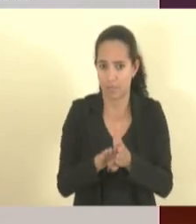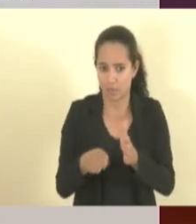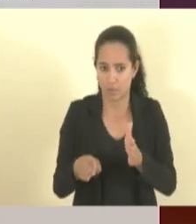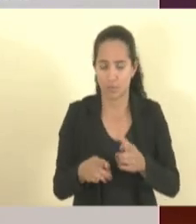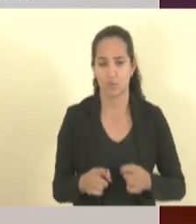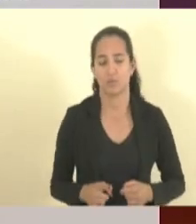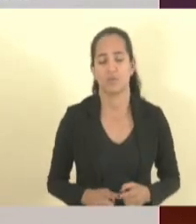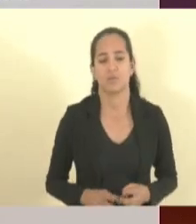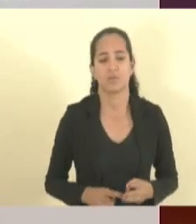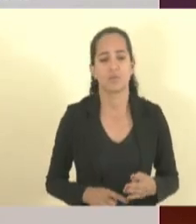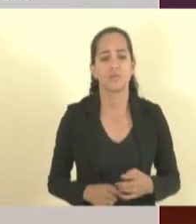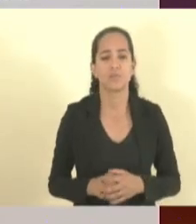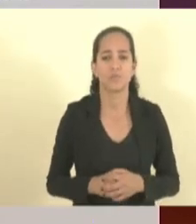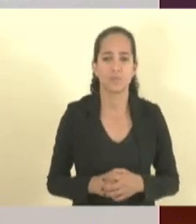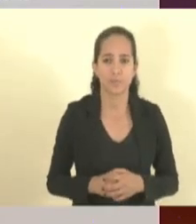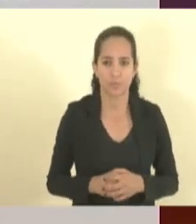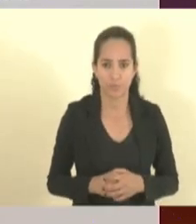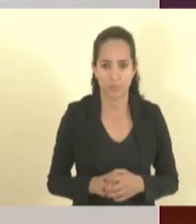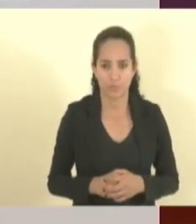Temos